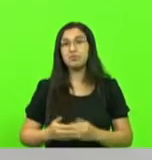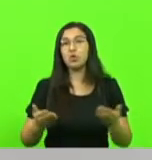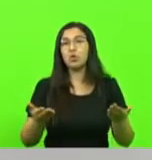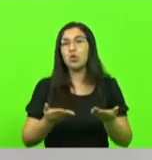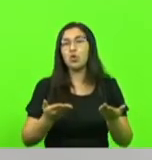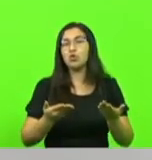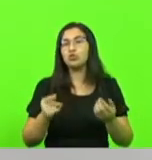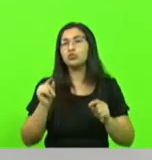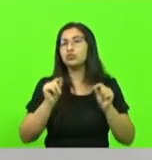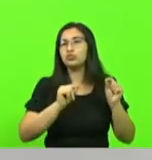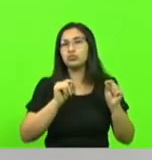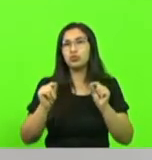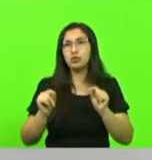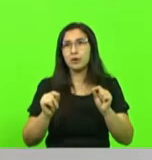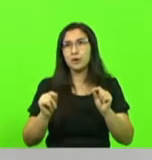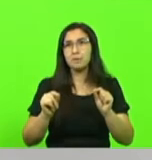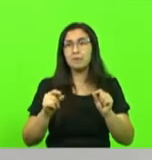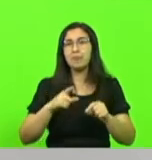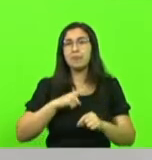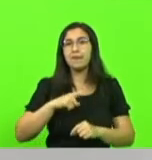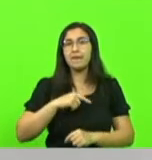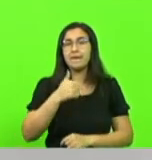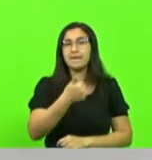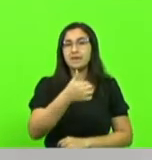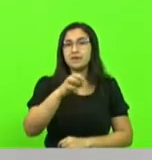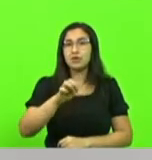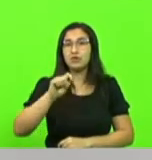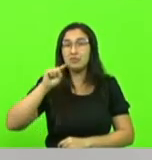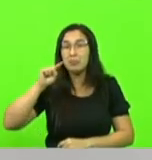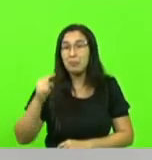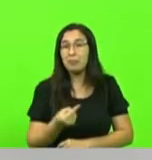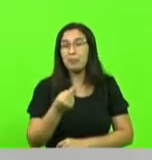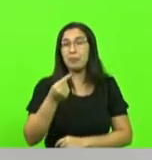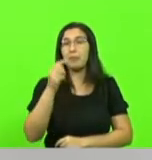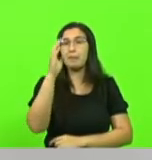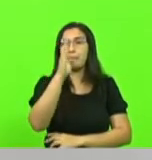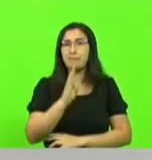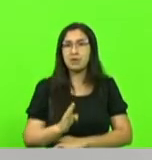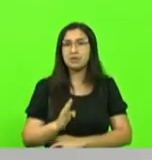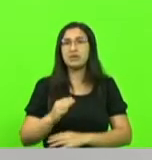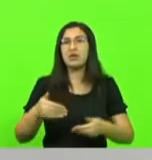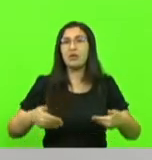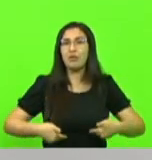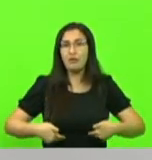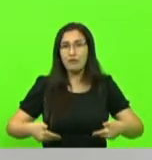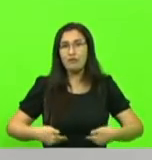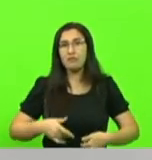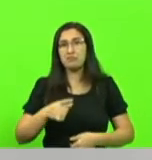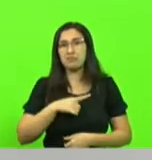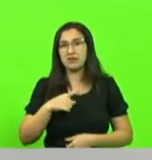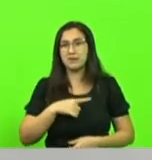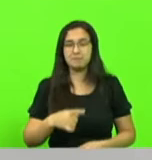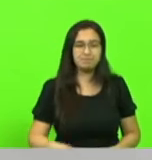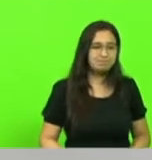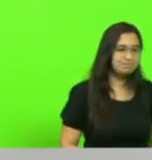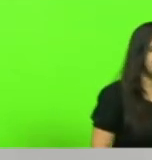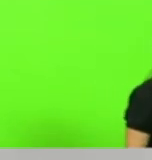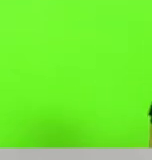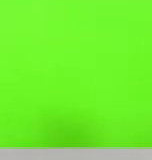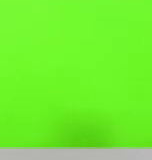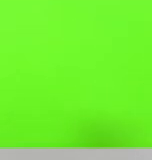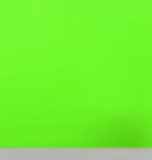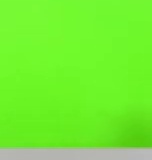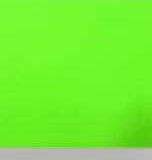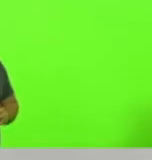a 19 milhões de brasileiros passando fome. 116